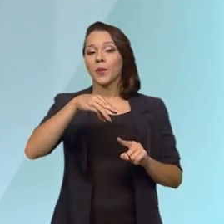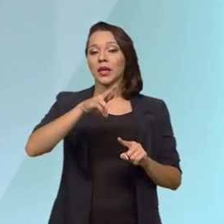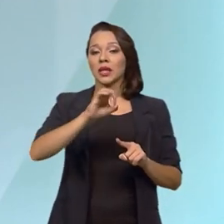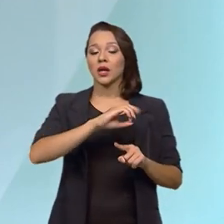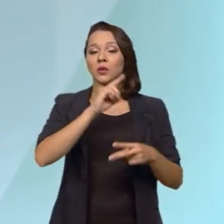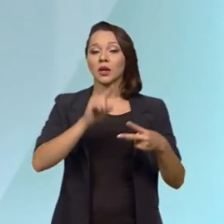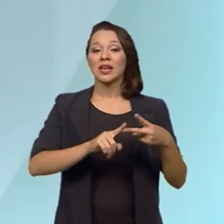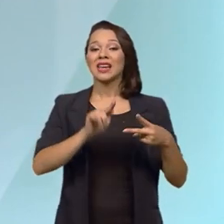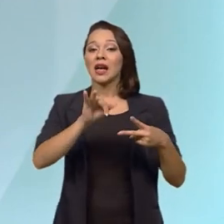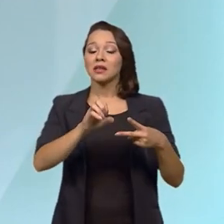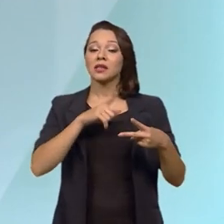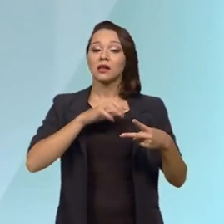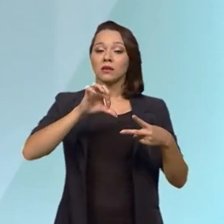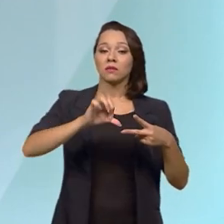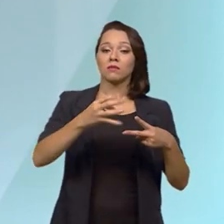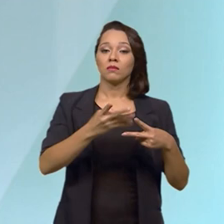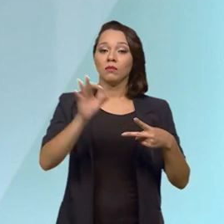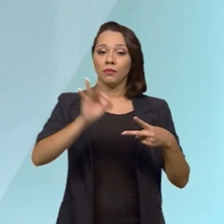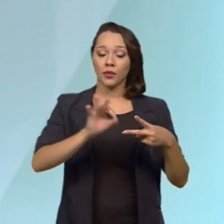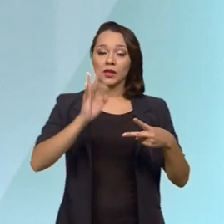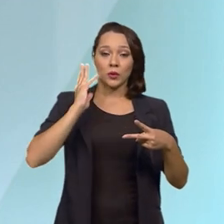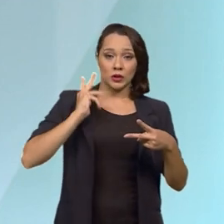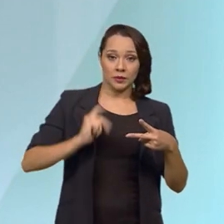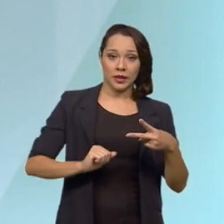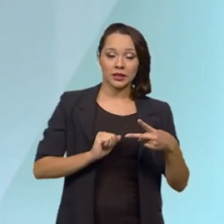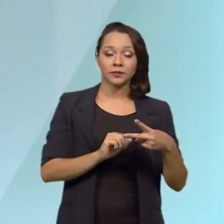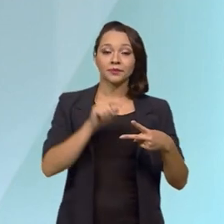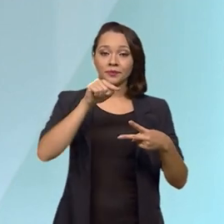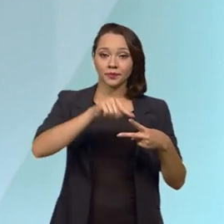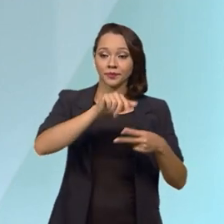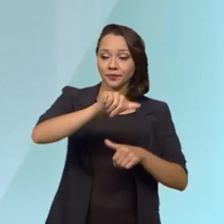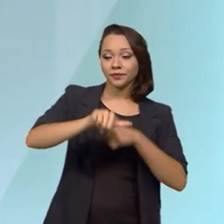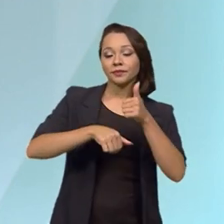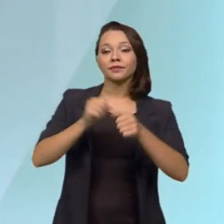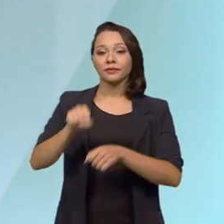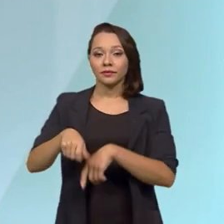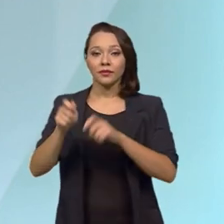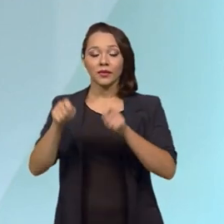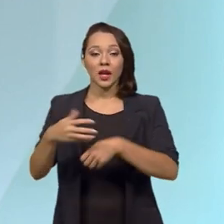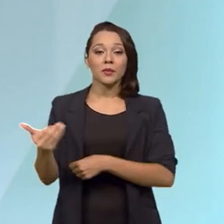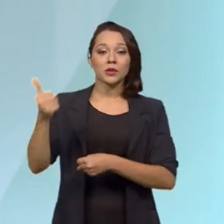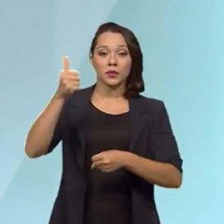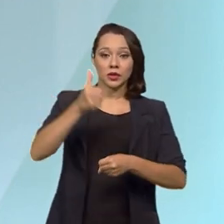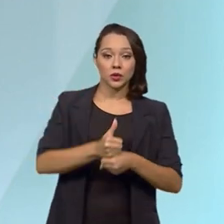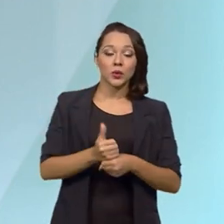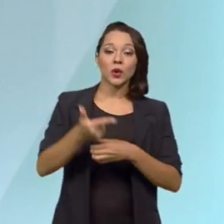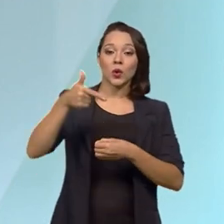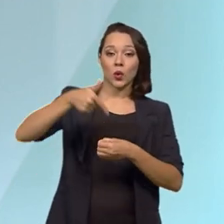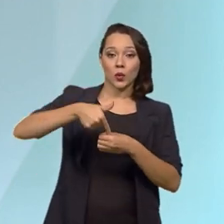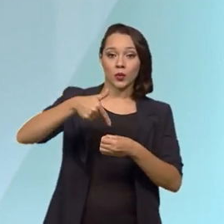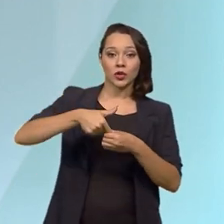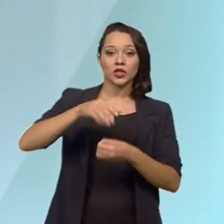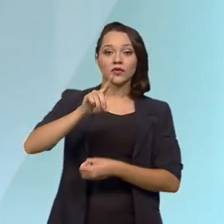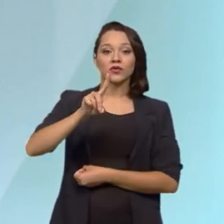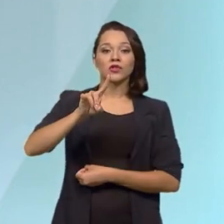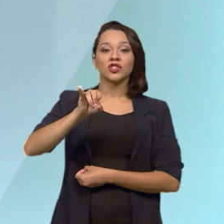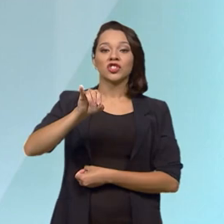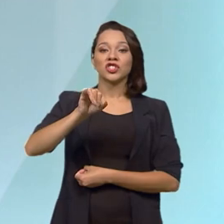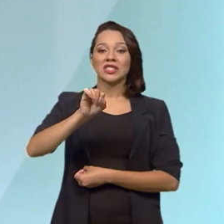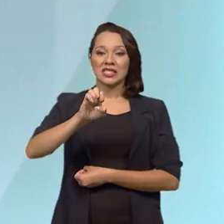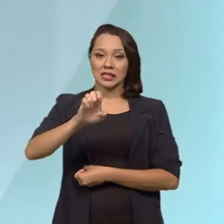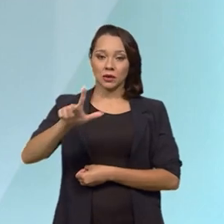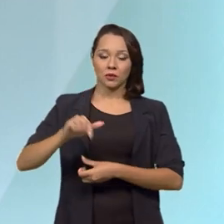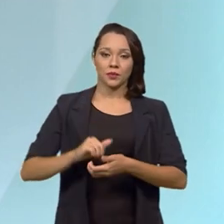gás que tem aí 94% de pureza. E esse sim pode substituir o combustível, o diesel nos veículos